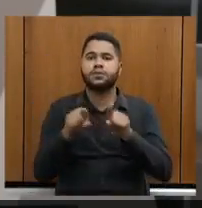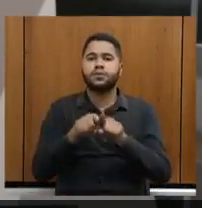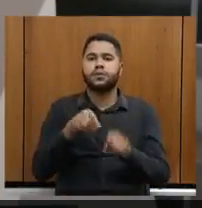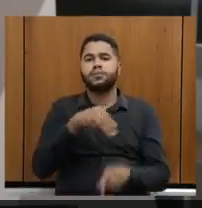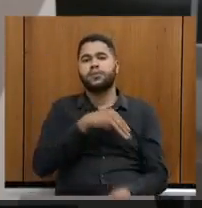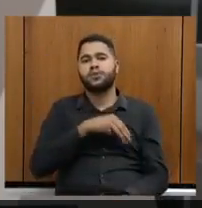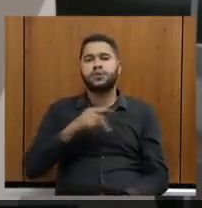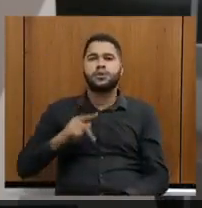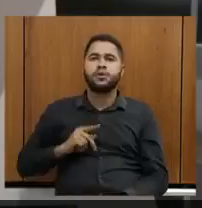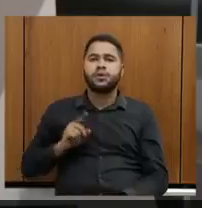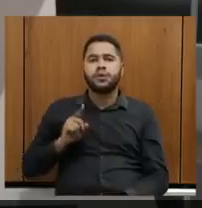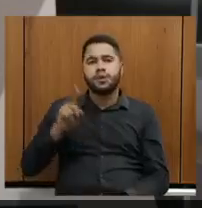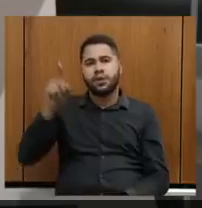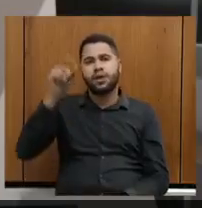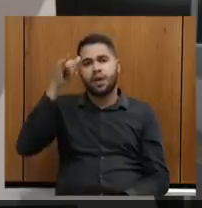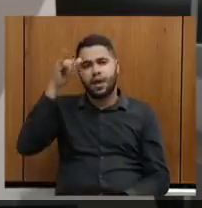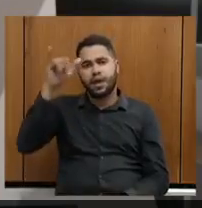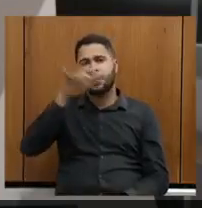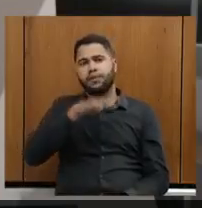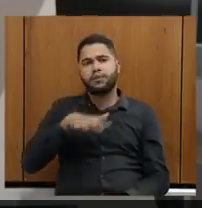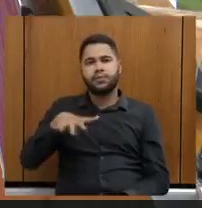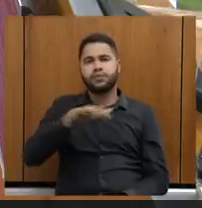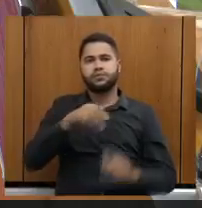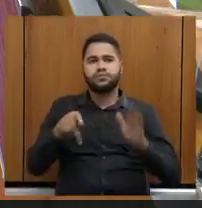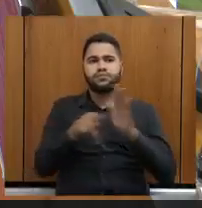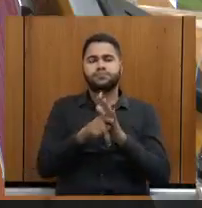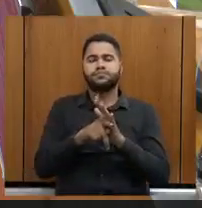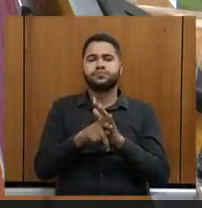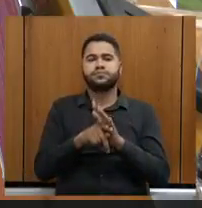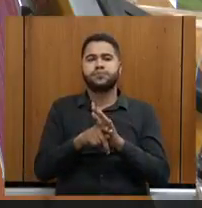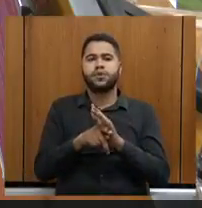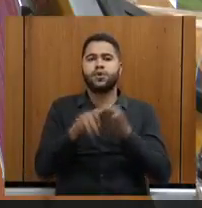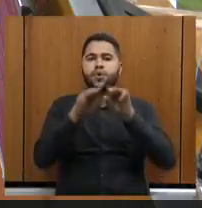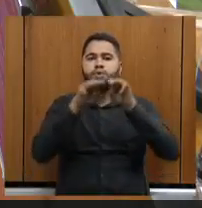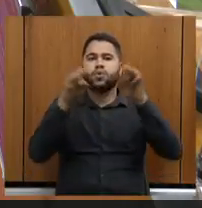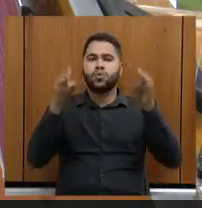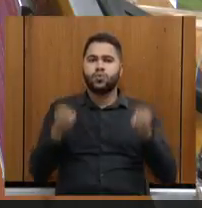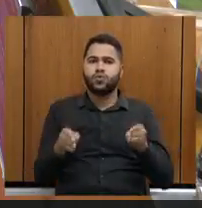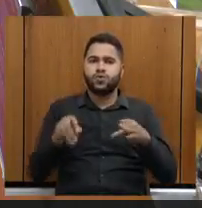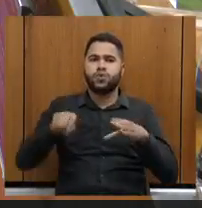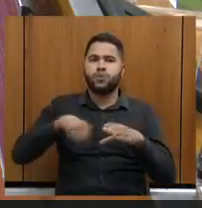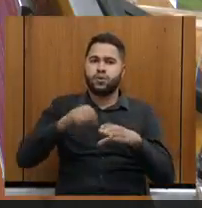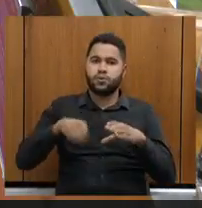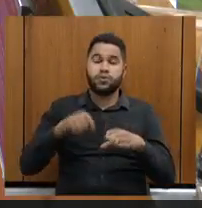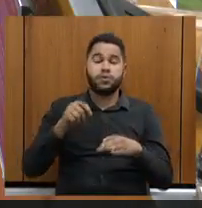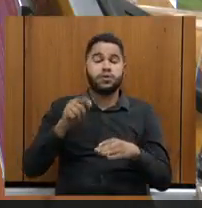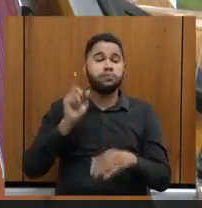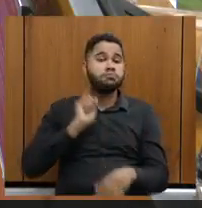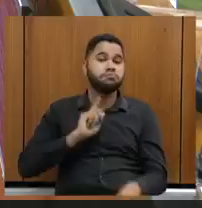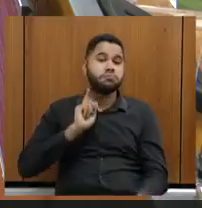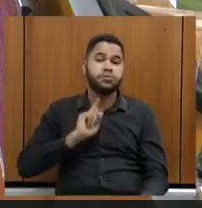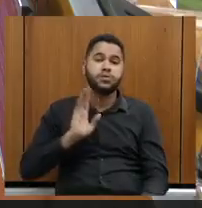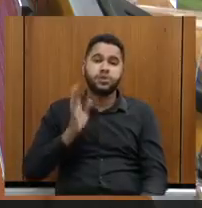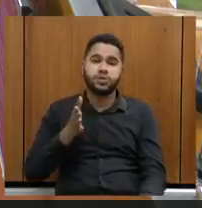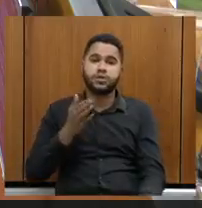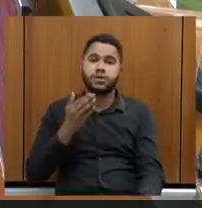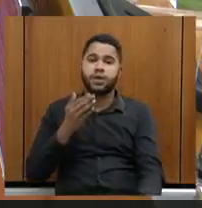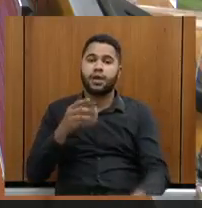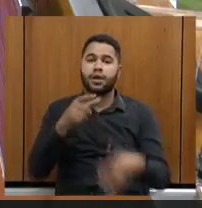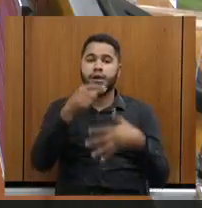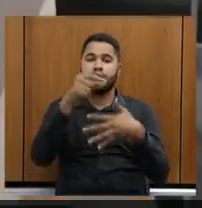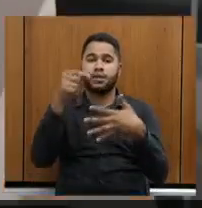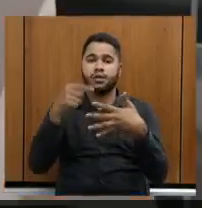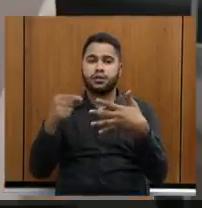fazenda lá, que é de posse da Prefeitura, o Museu da Cozinha Mineira. Também já em licitação pela